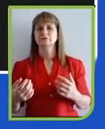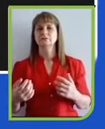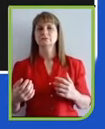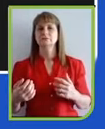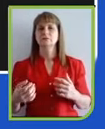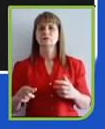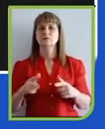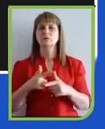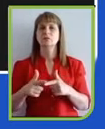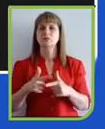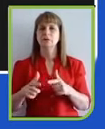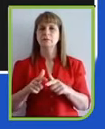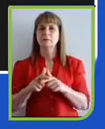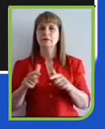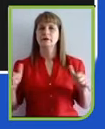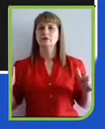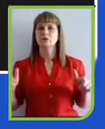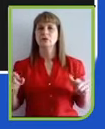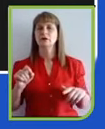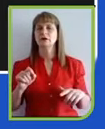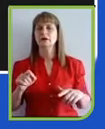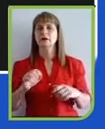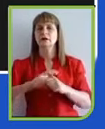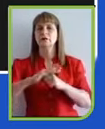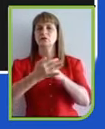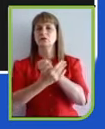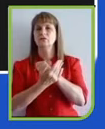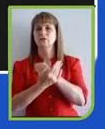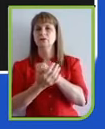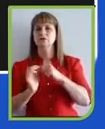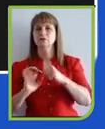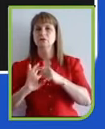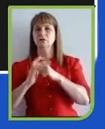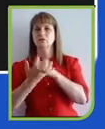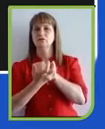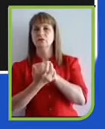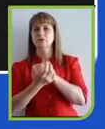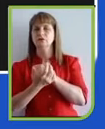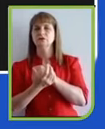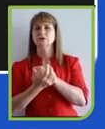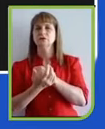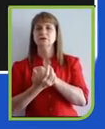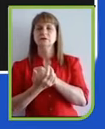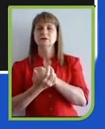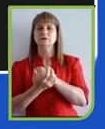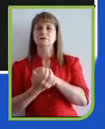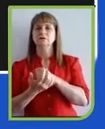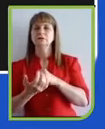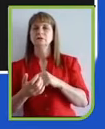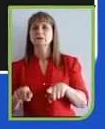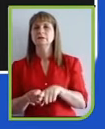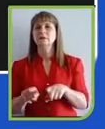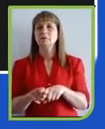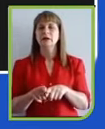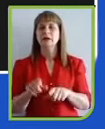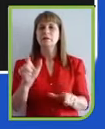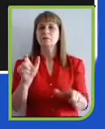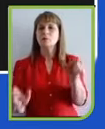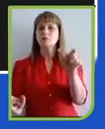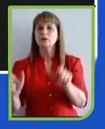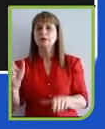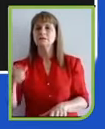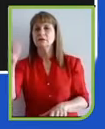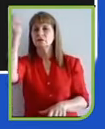que era a Covid, diante da vulnerabilidade da população brasileira, da necessidade de estar